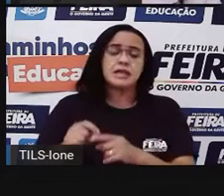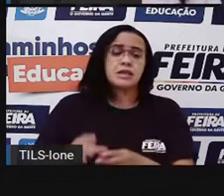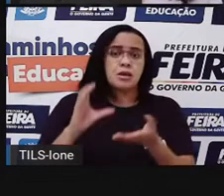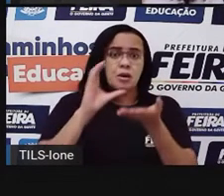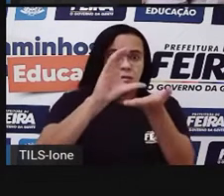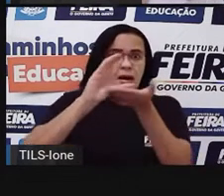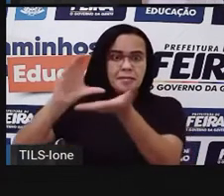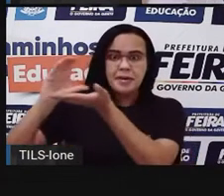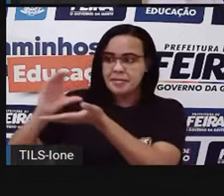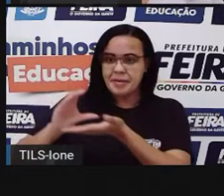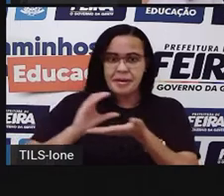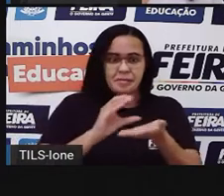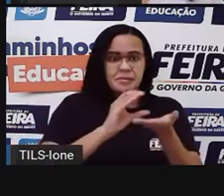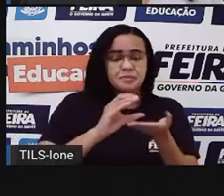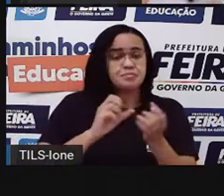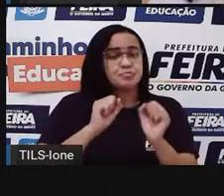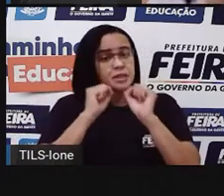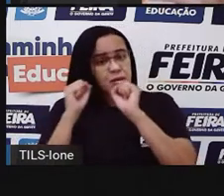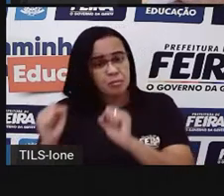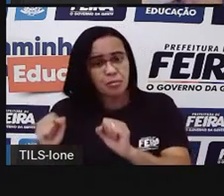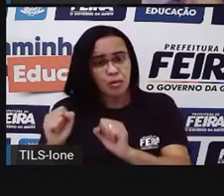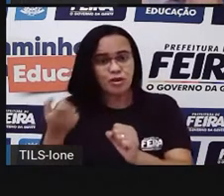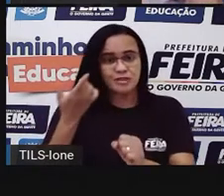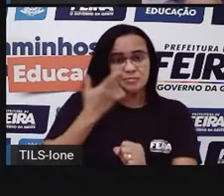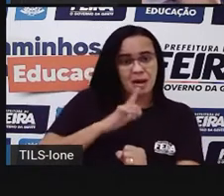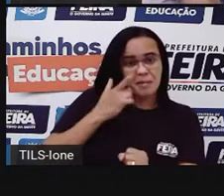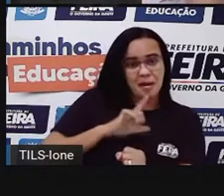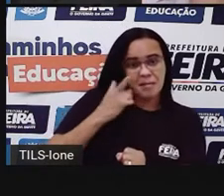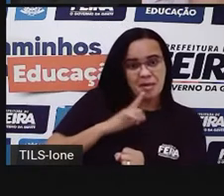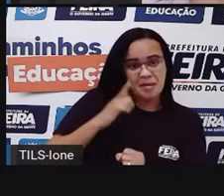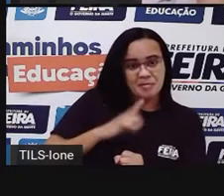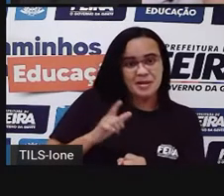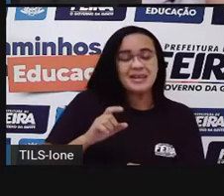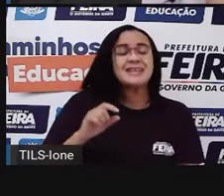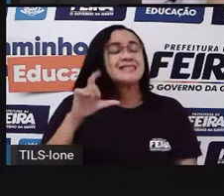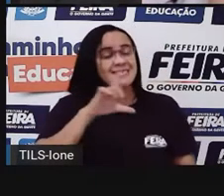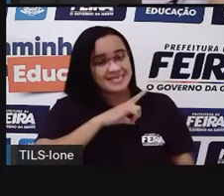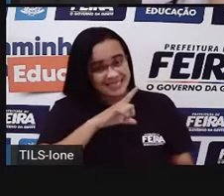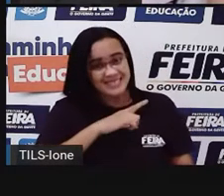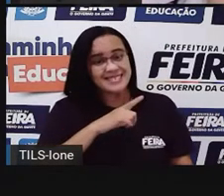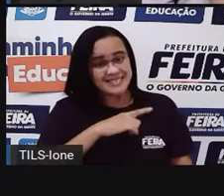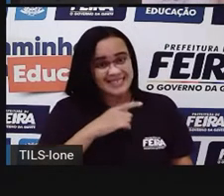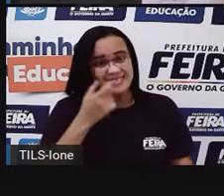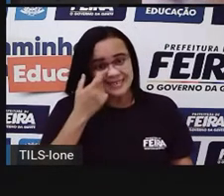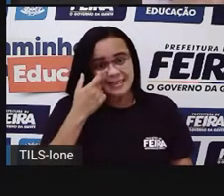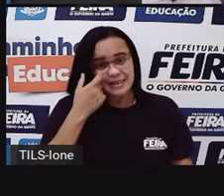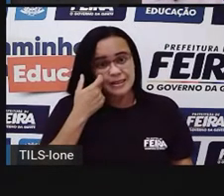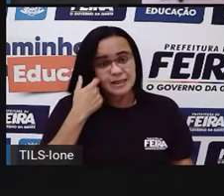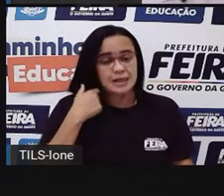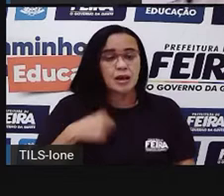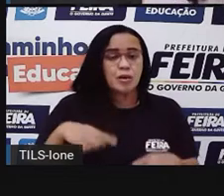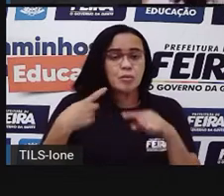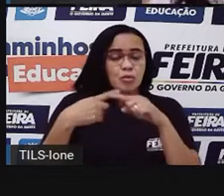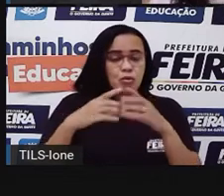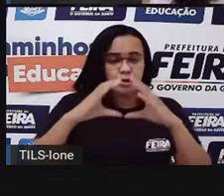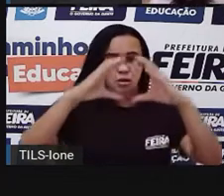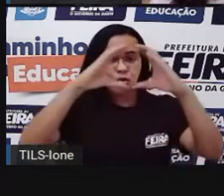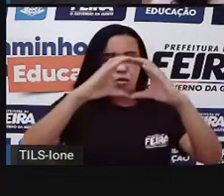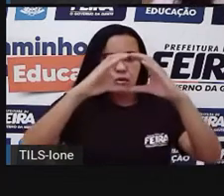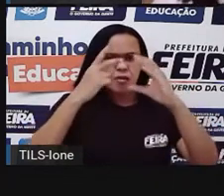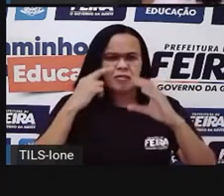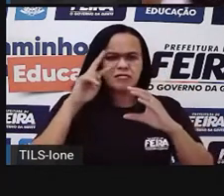concorrer a prêmios, né? Então, tem aqui dentro da bola de Natal, né? Tem o carro e alguns